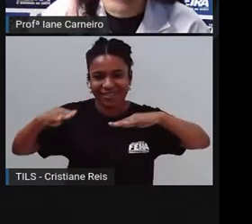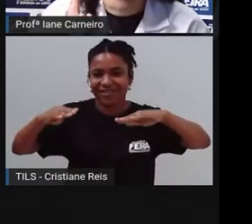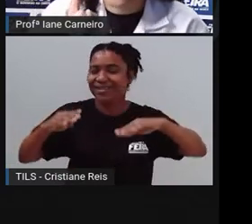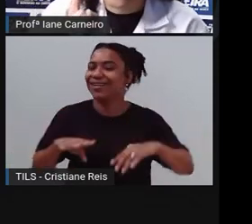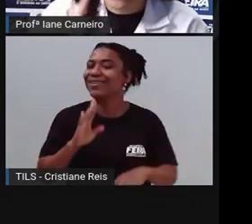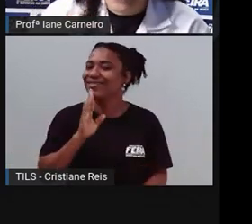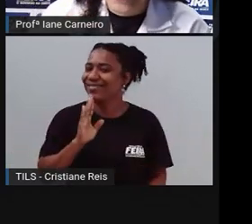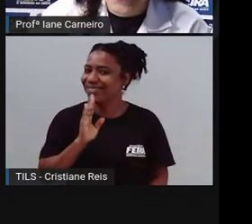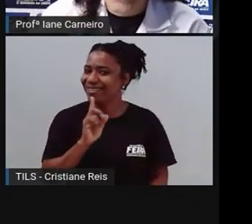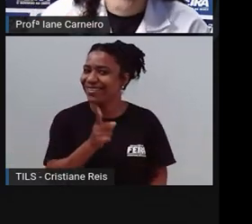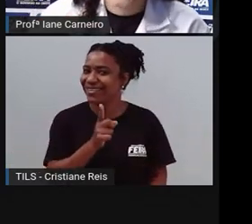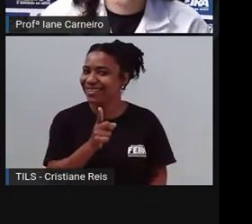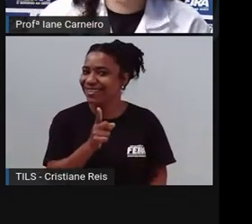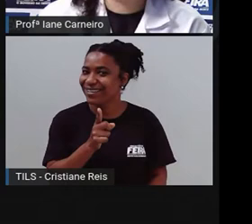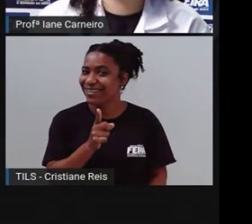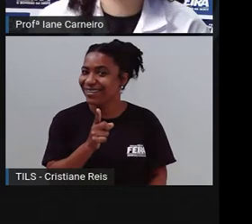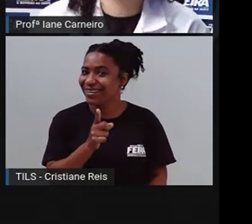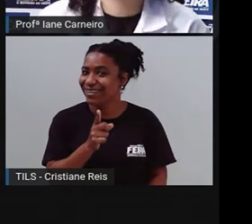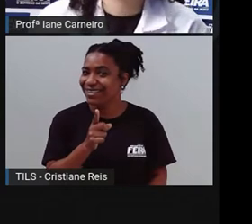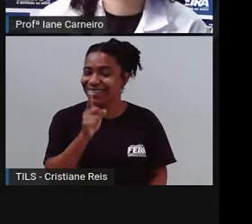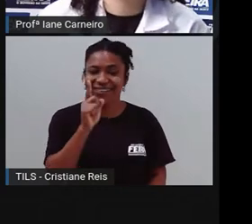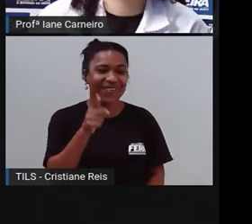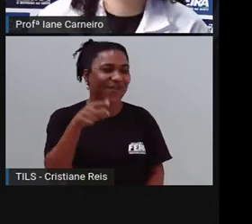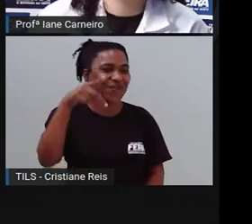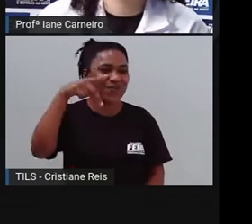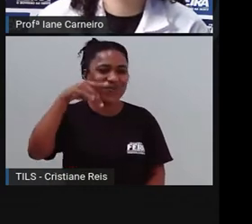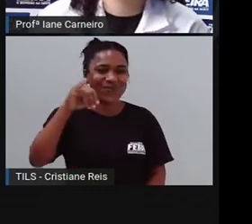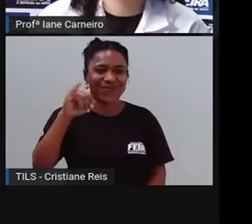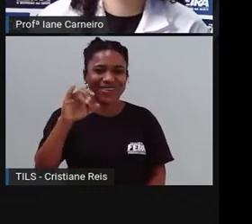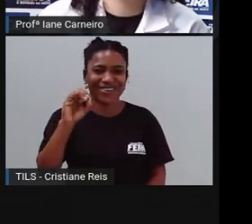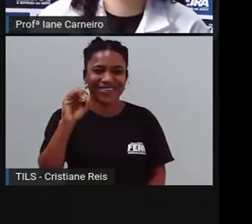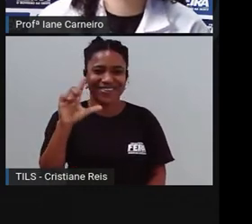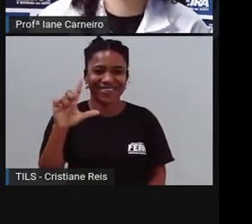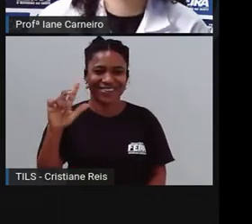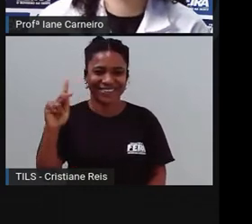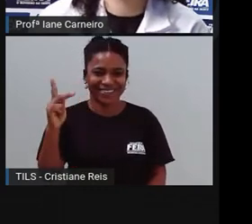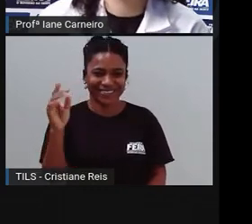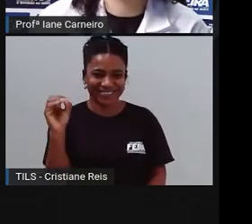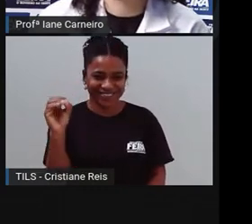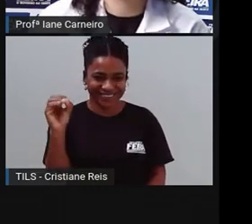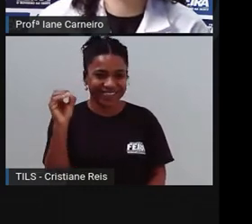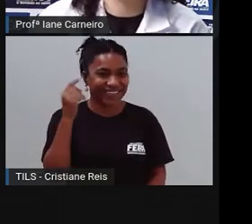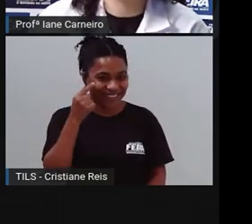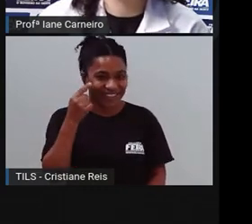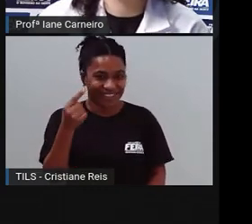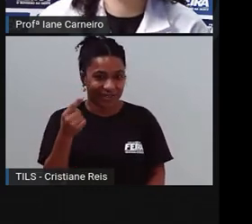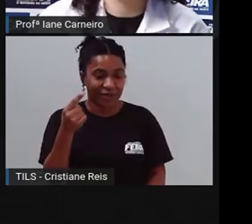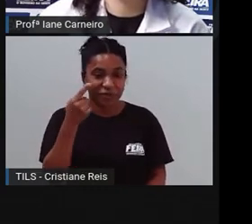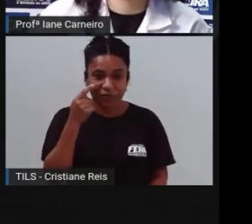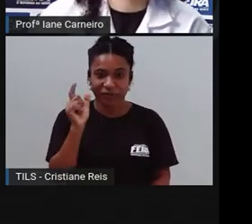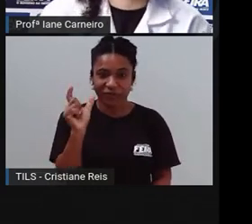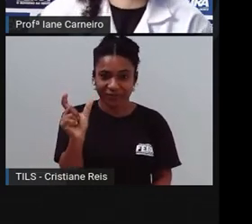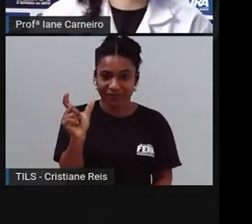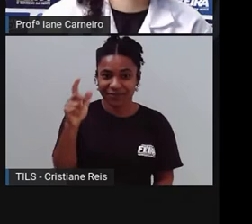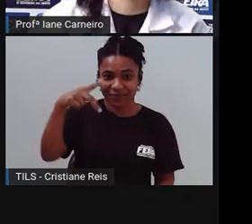viu. É qual? É o piolho. Escreve aí a palavra piolho.